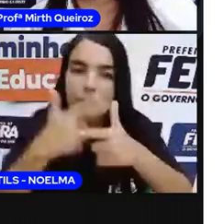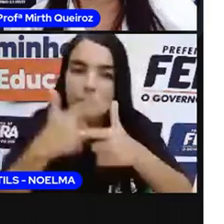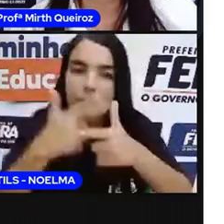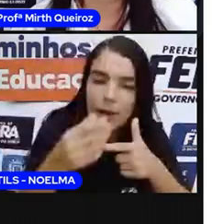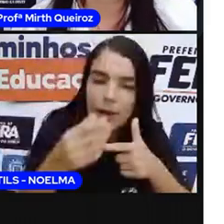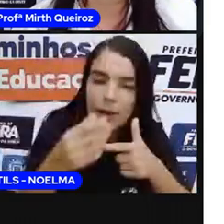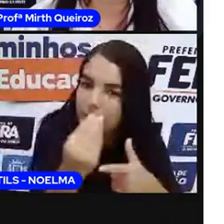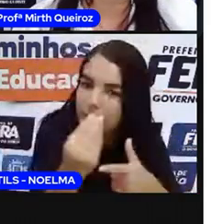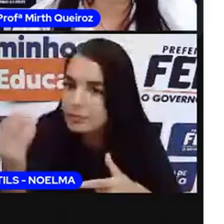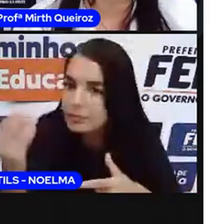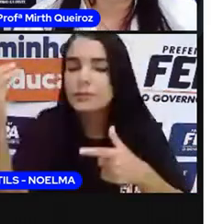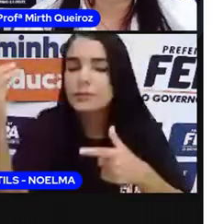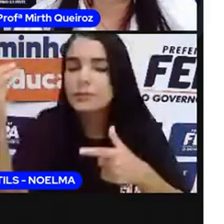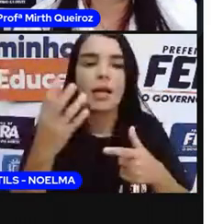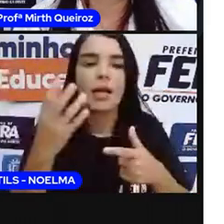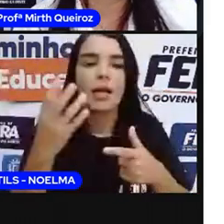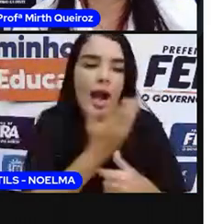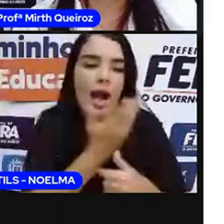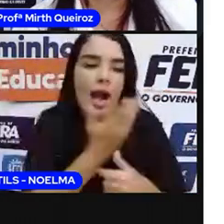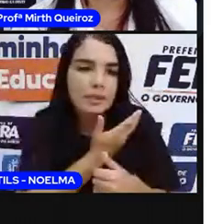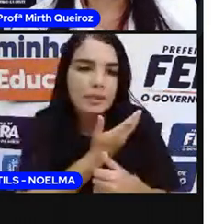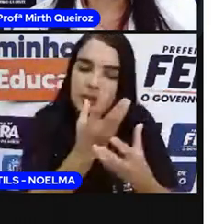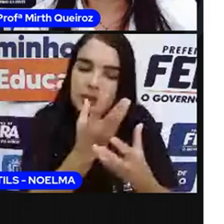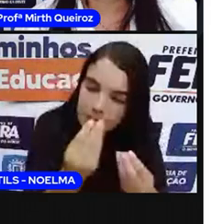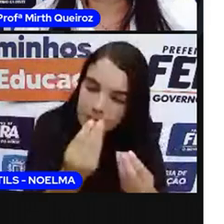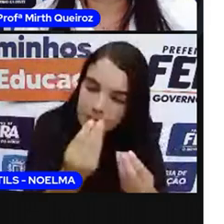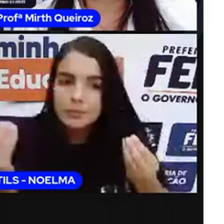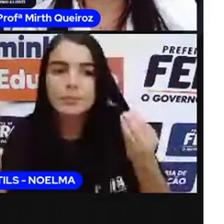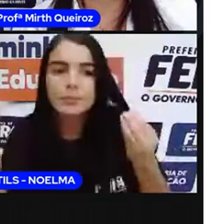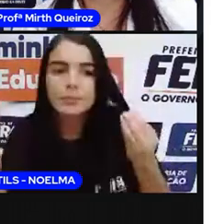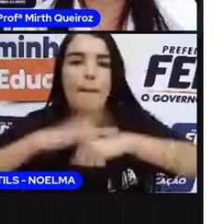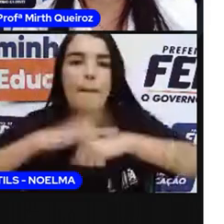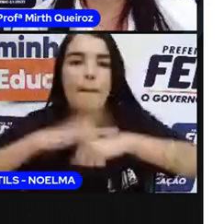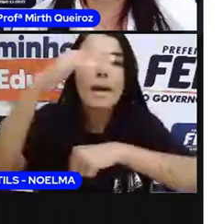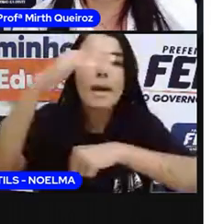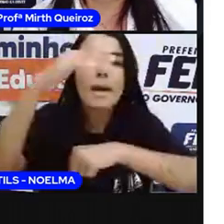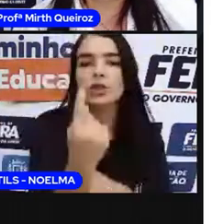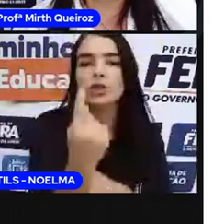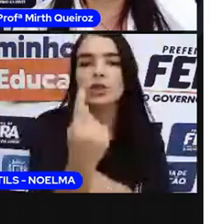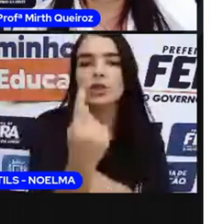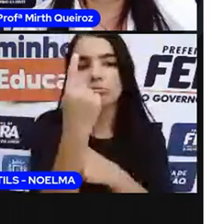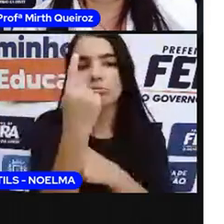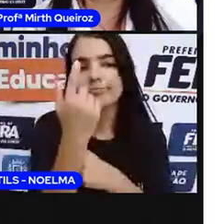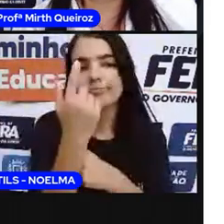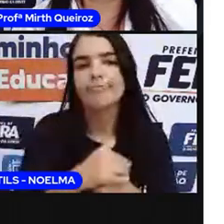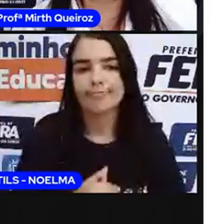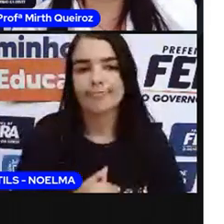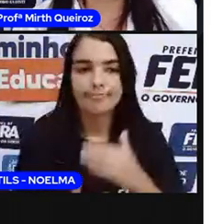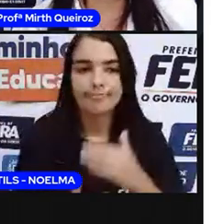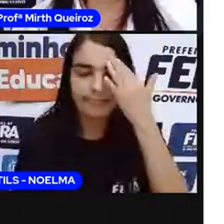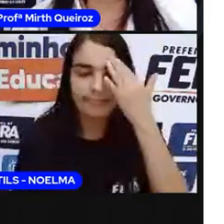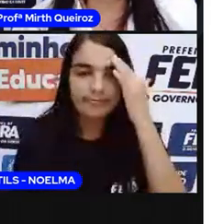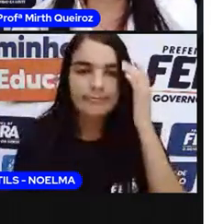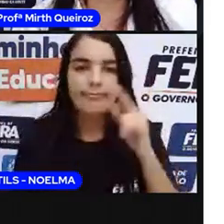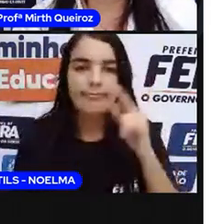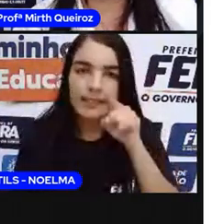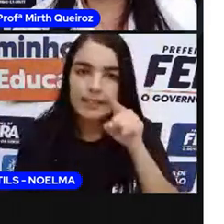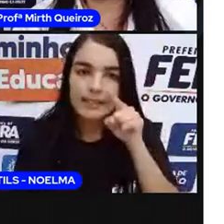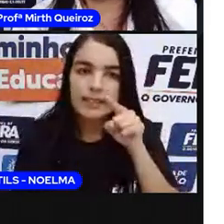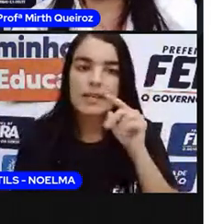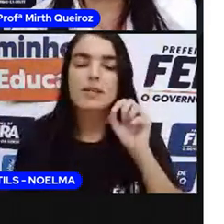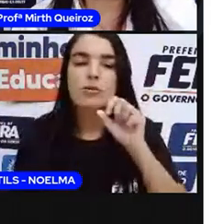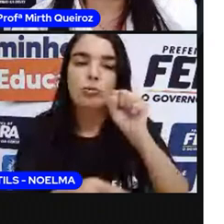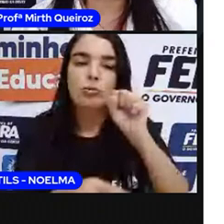amizade, bolas, bonecas. Indicam mais de um sexto. Nesse caso, esses